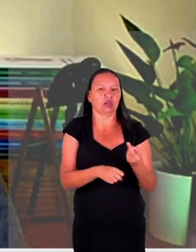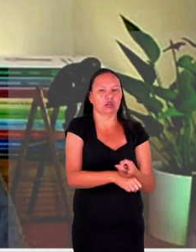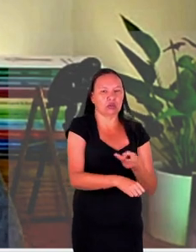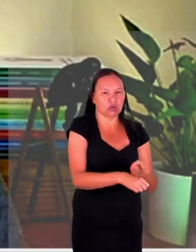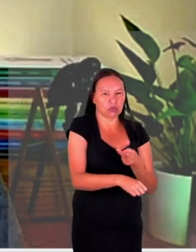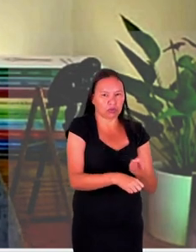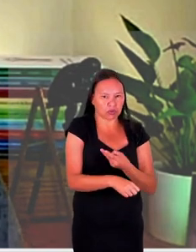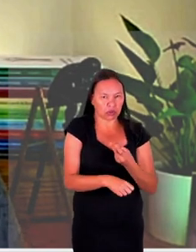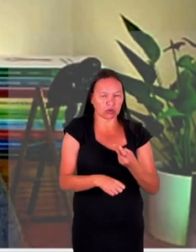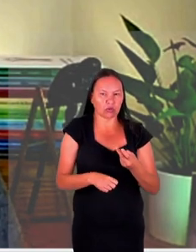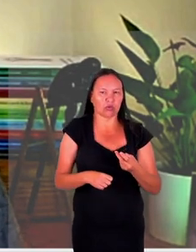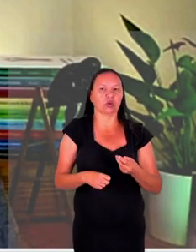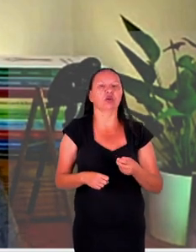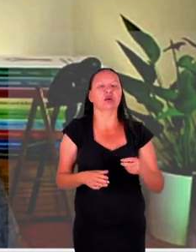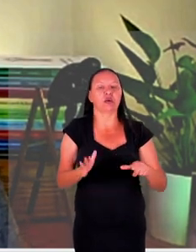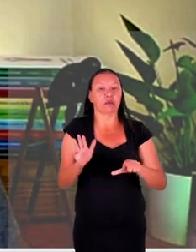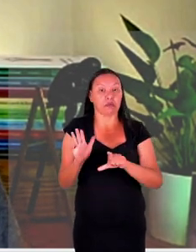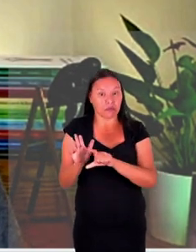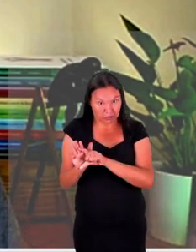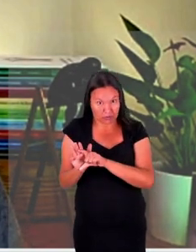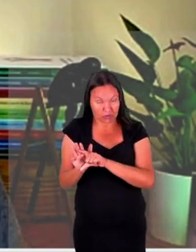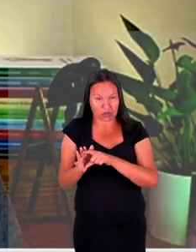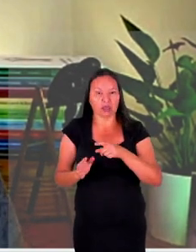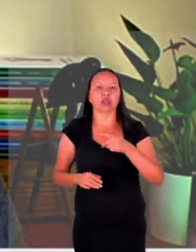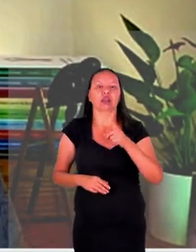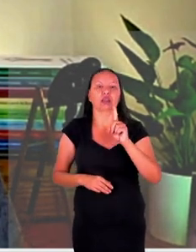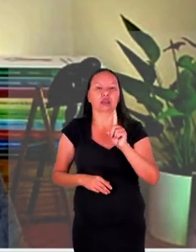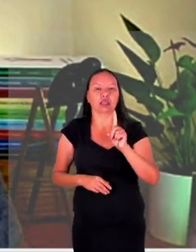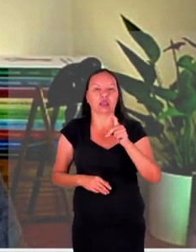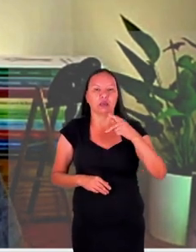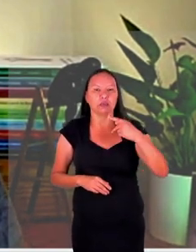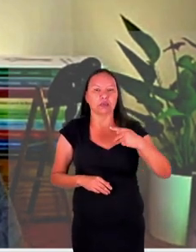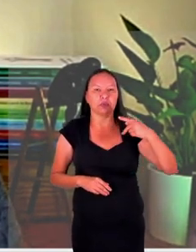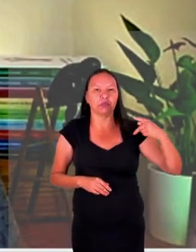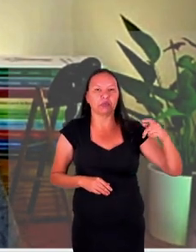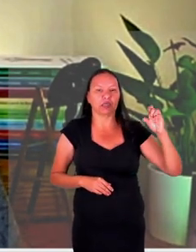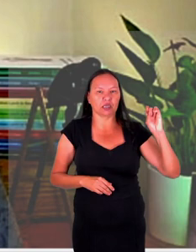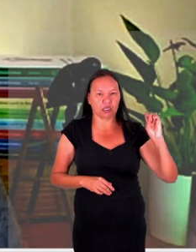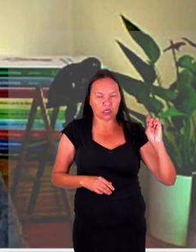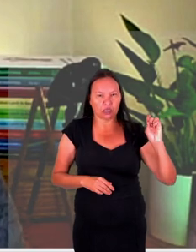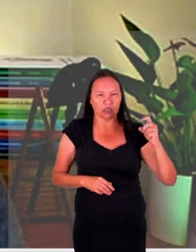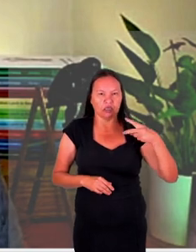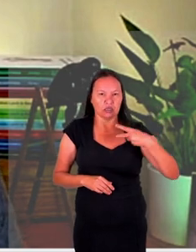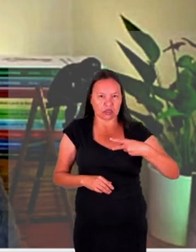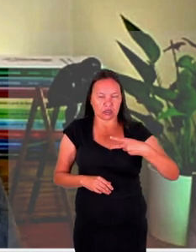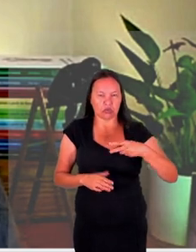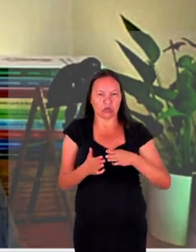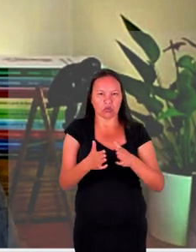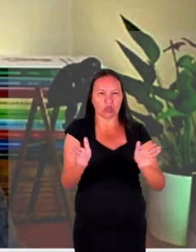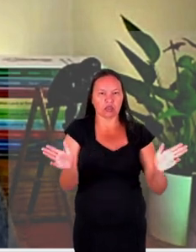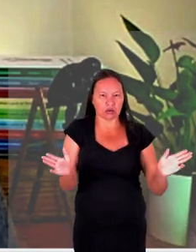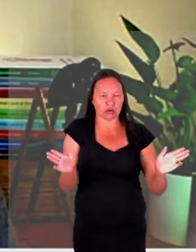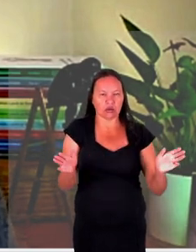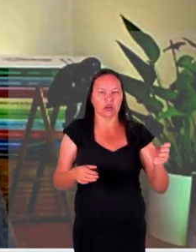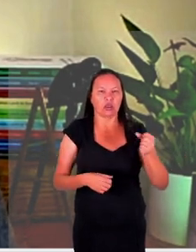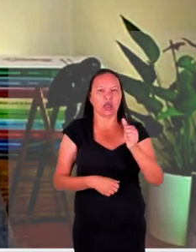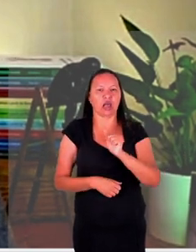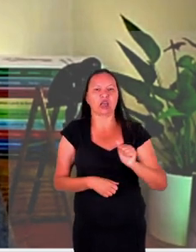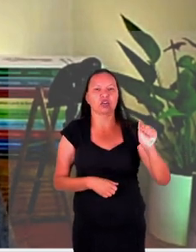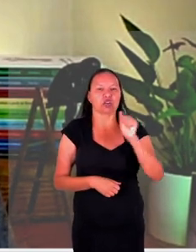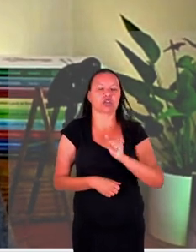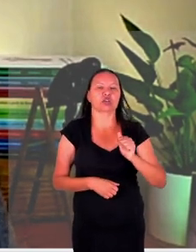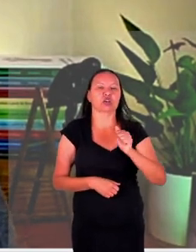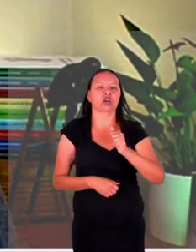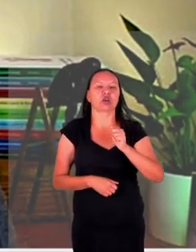vez instaurado um processo no TPI abre uma obrigação secundária uma obrigação administrativa no artigo